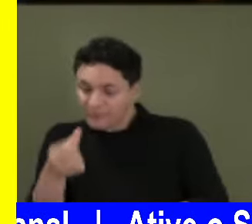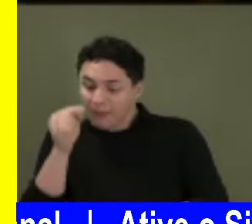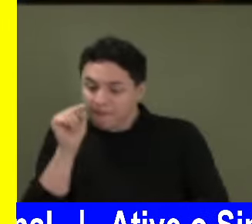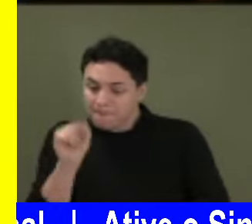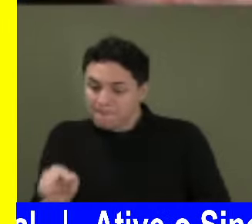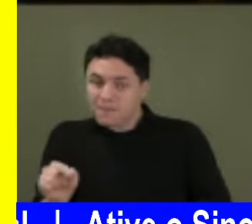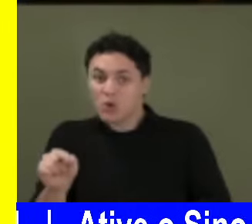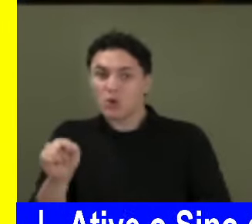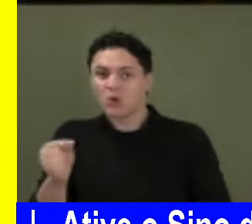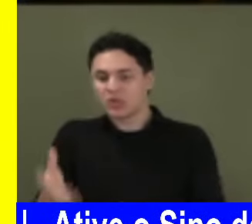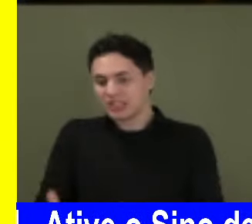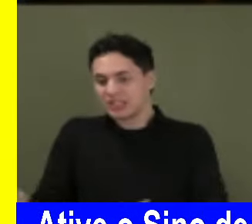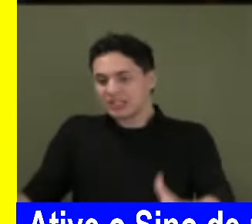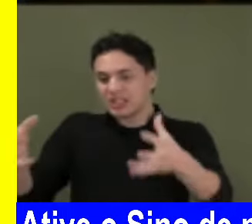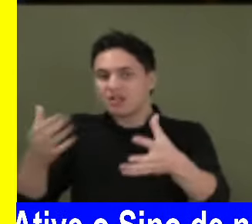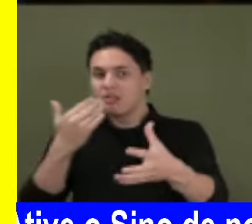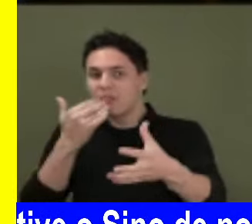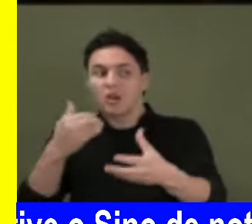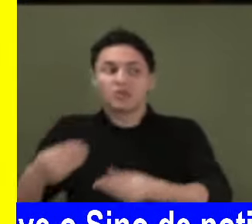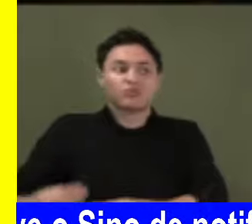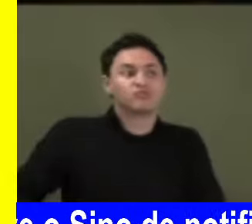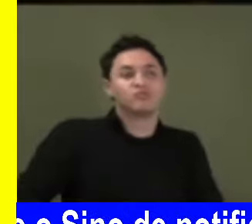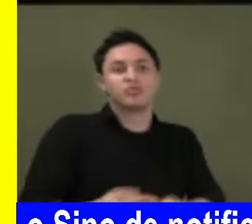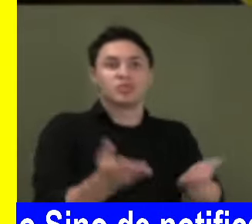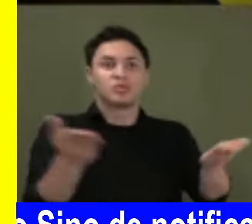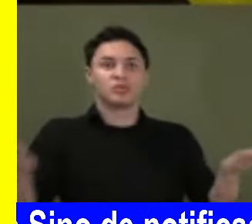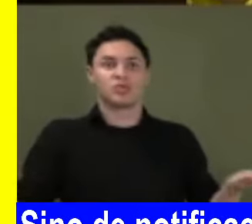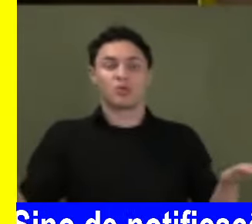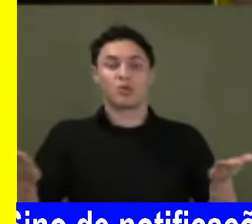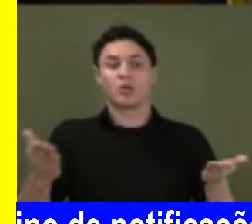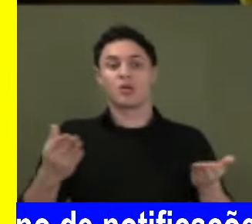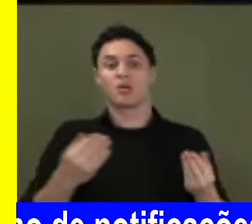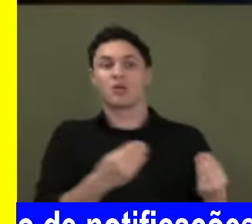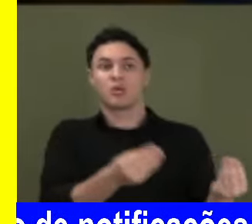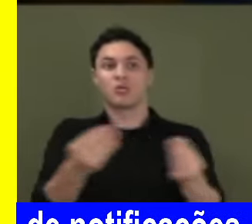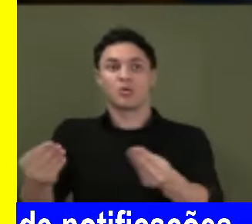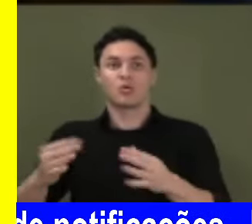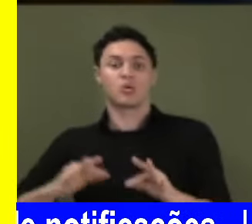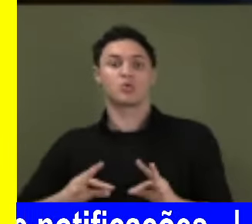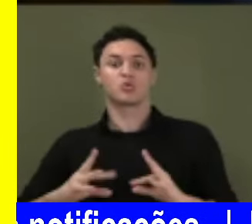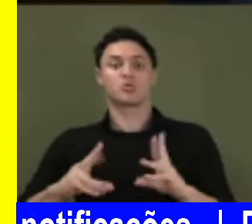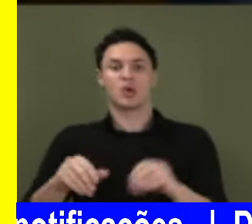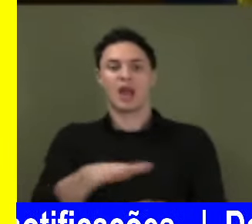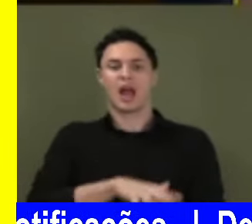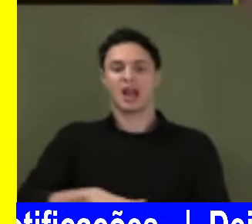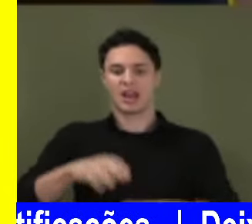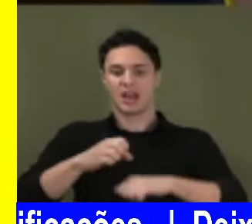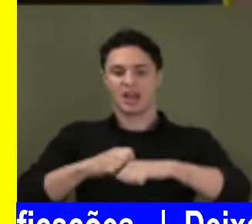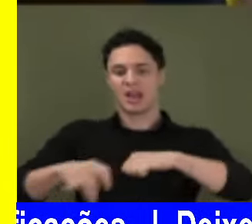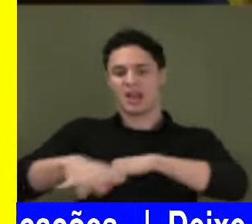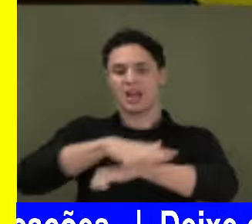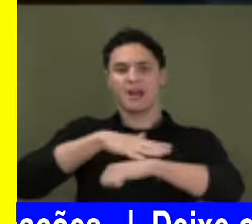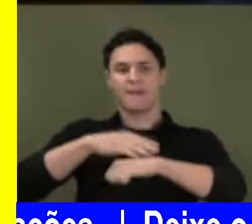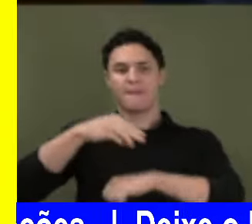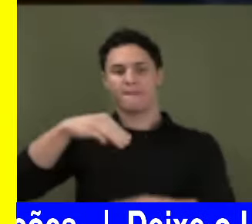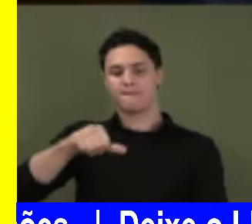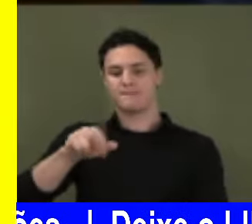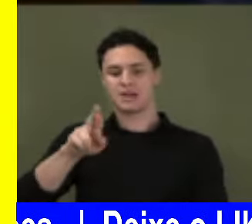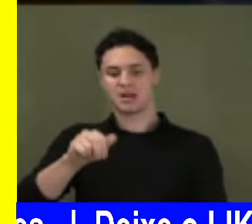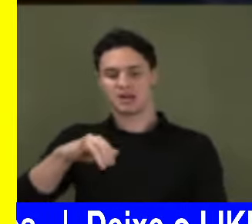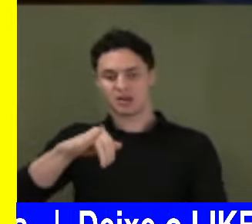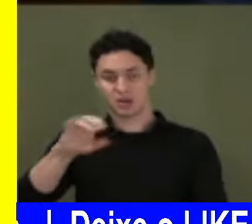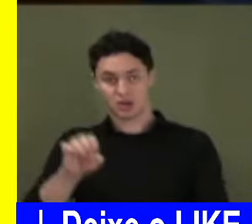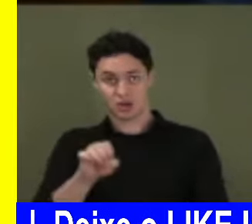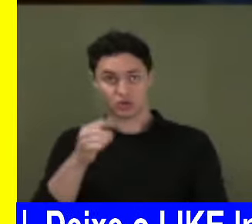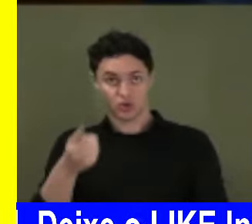cestas básicas. Nós teríamos alimentado todo o arquipélago do Marajó por dias. E teríamos